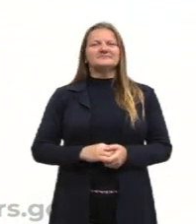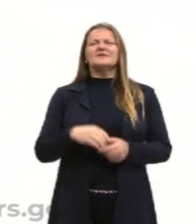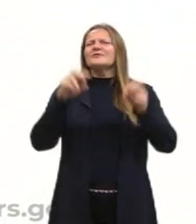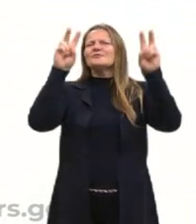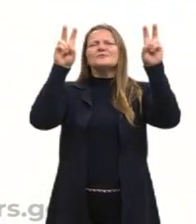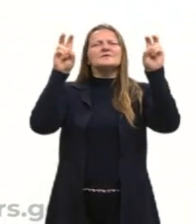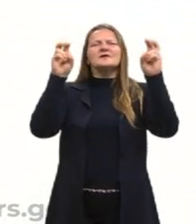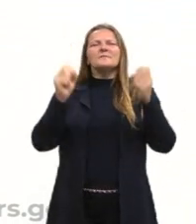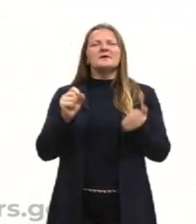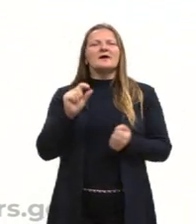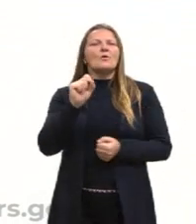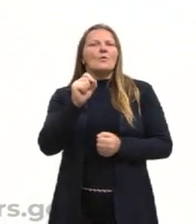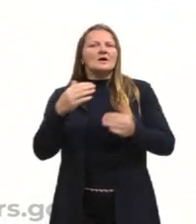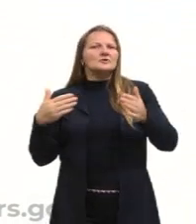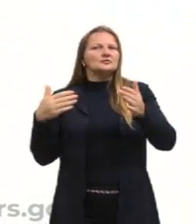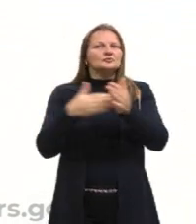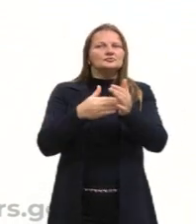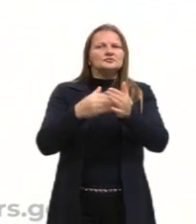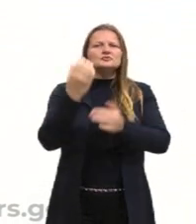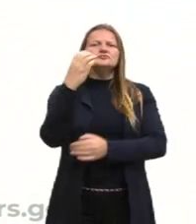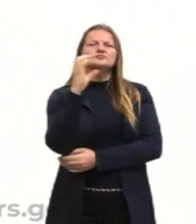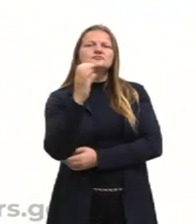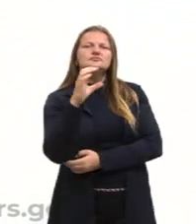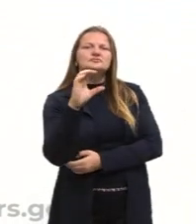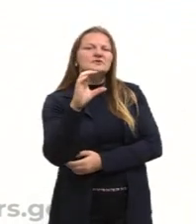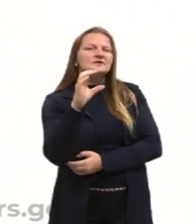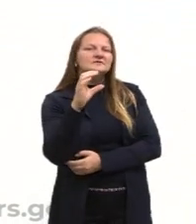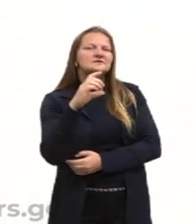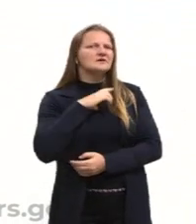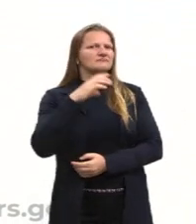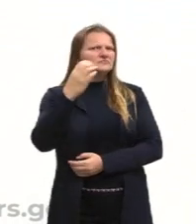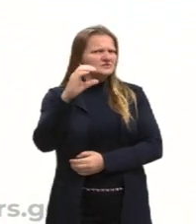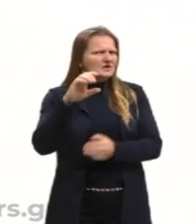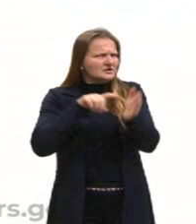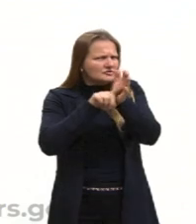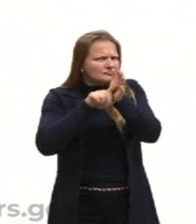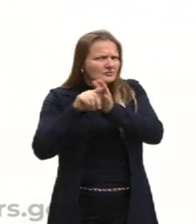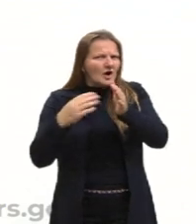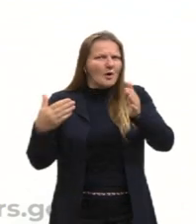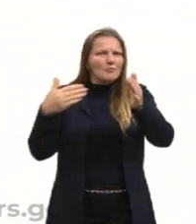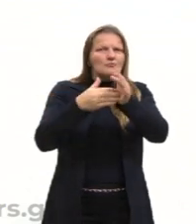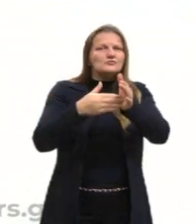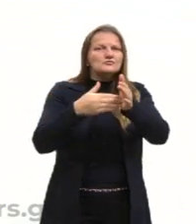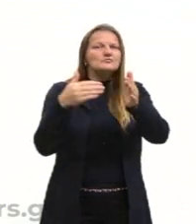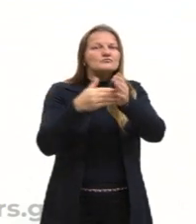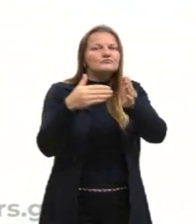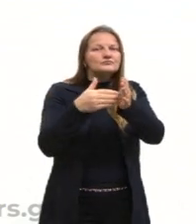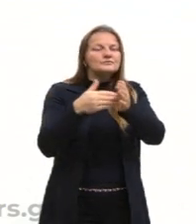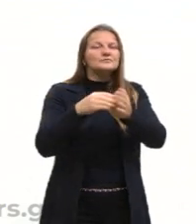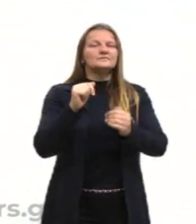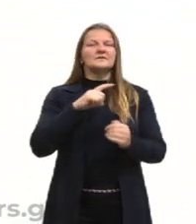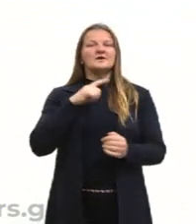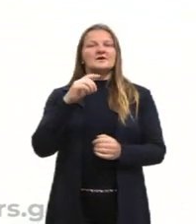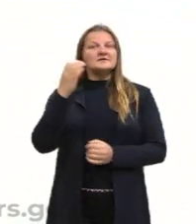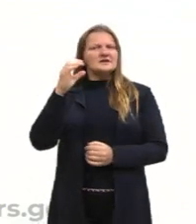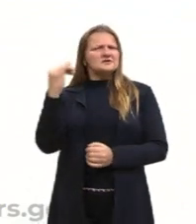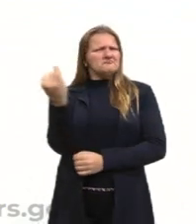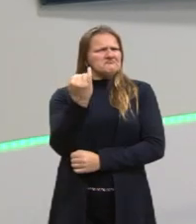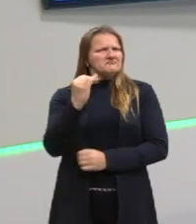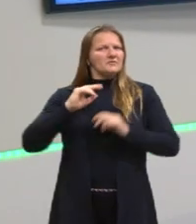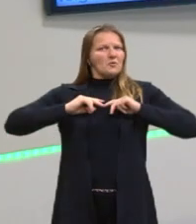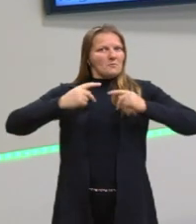são os limites da ciência, a ciência é algo tão importante para a humanidade, tantos avanços que nos trouxe, tanta